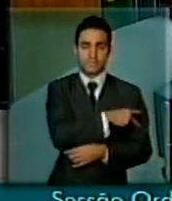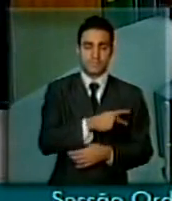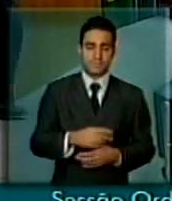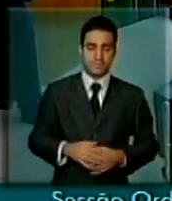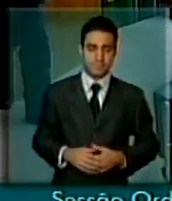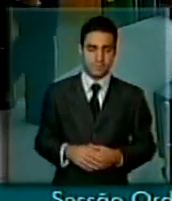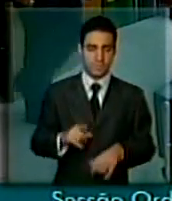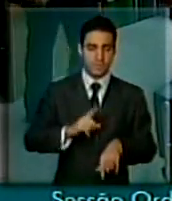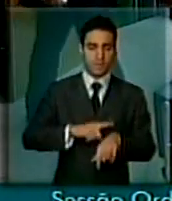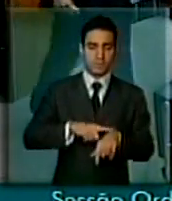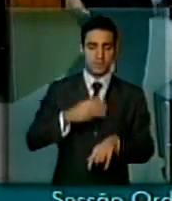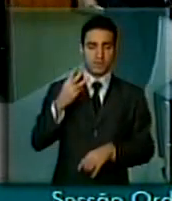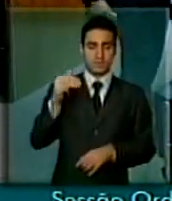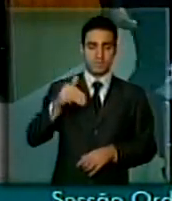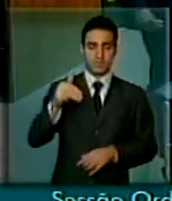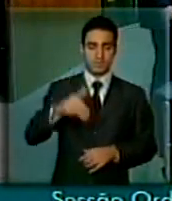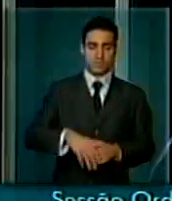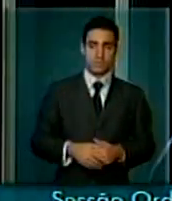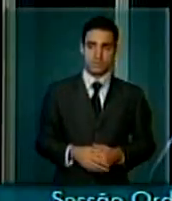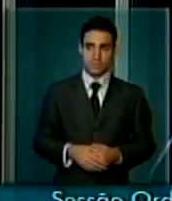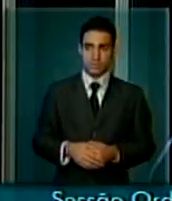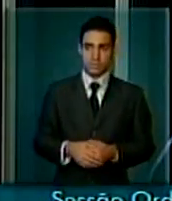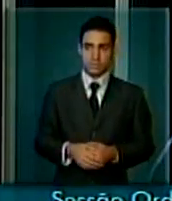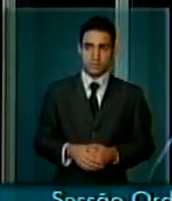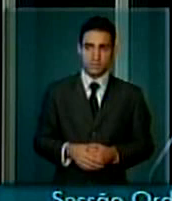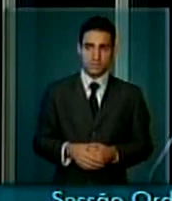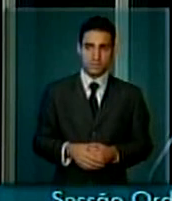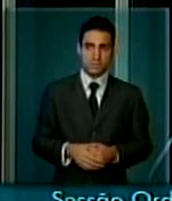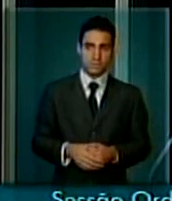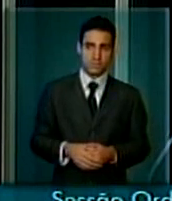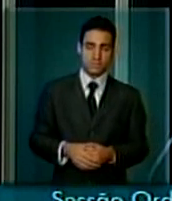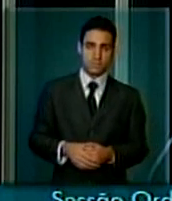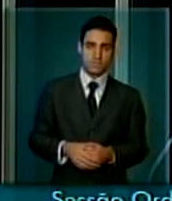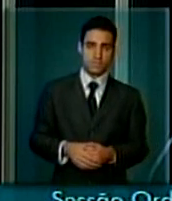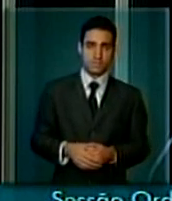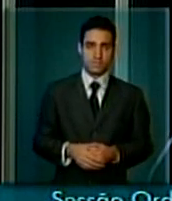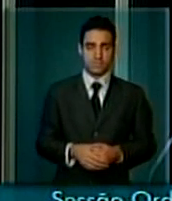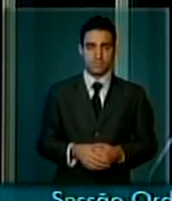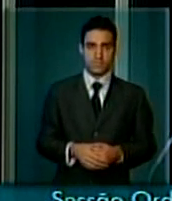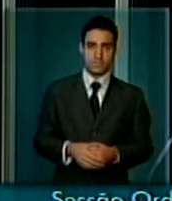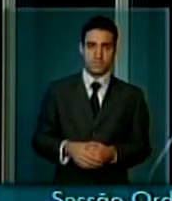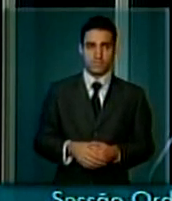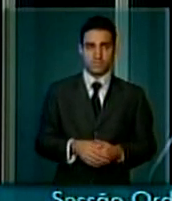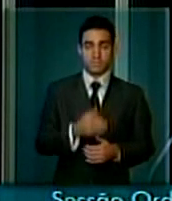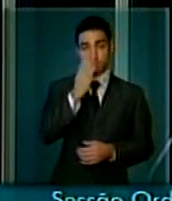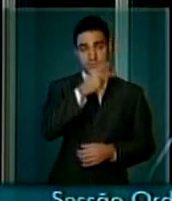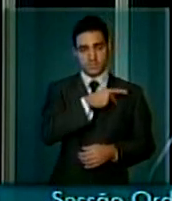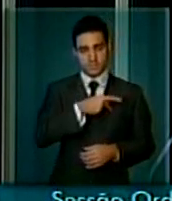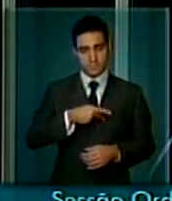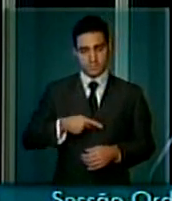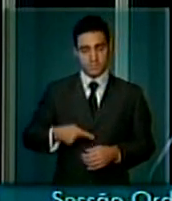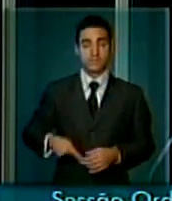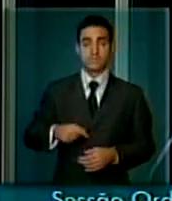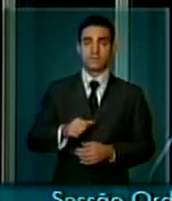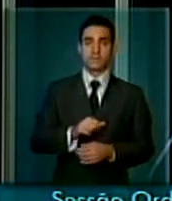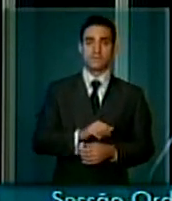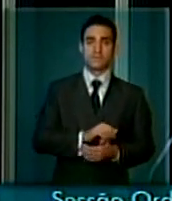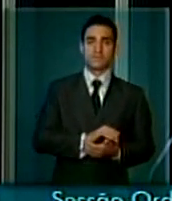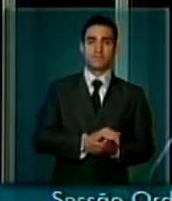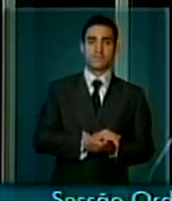Sr. Presidente, o Conselho da Justiça Federal,